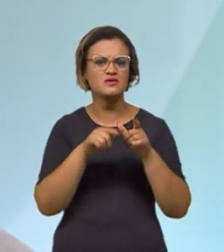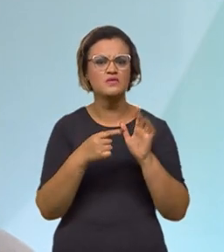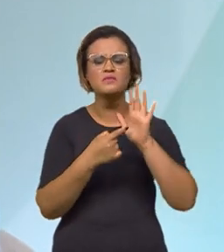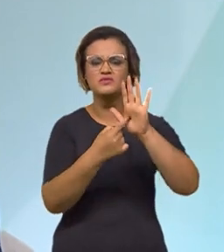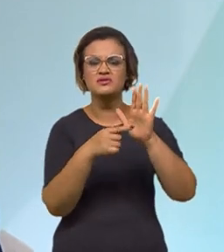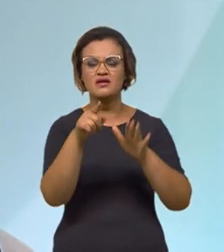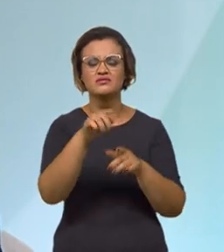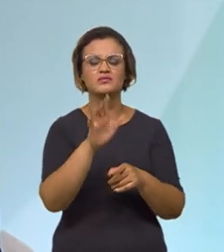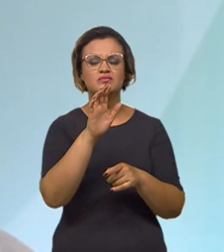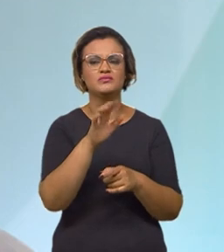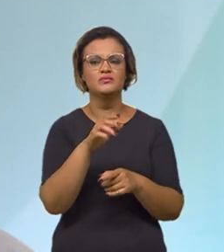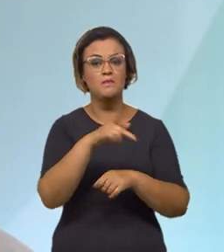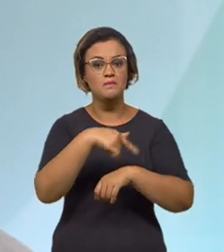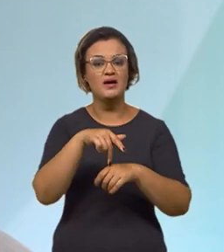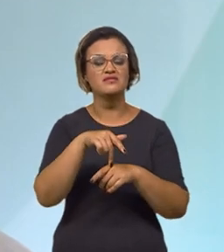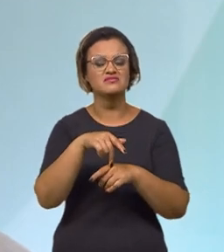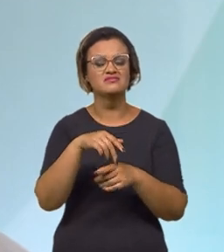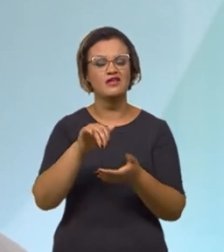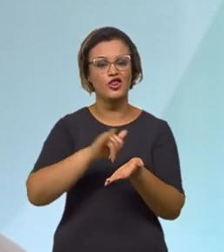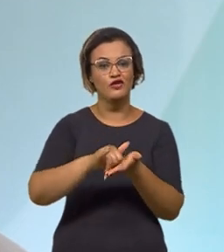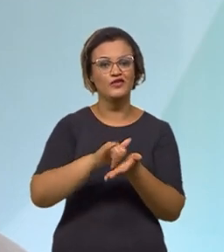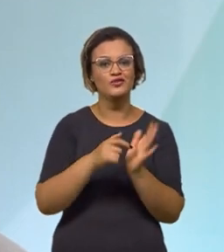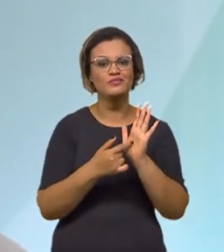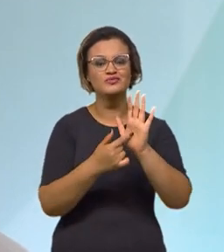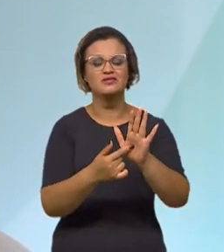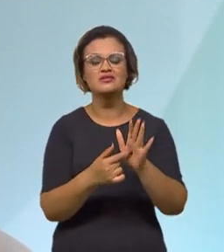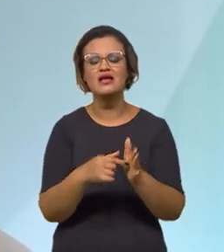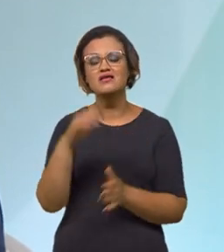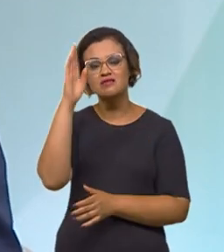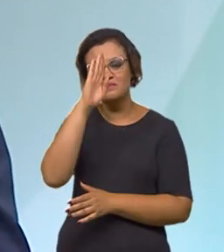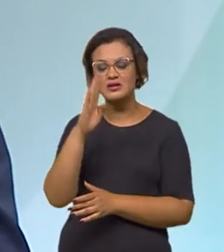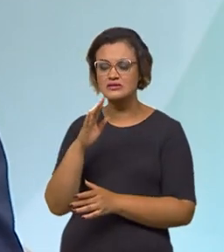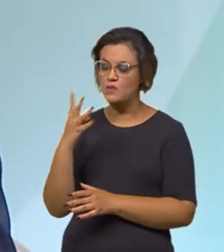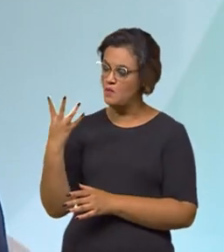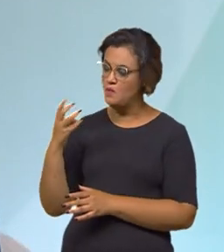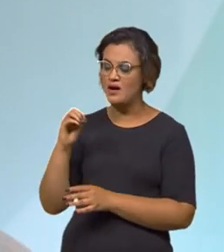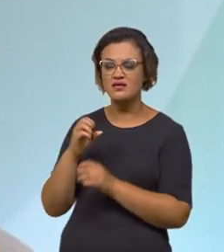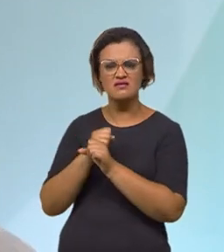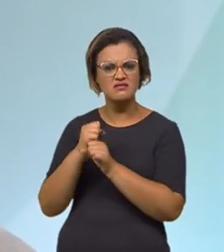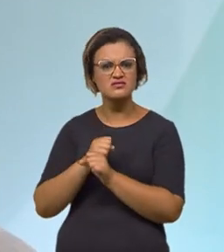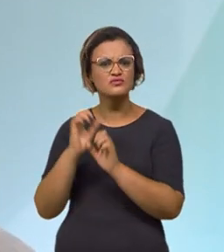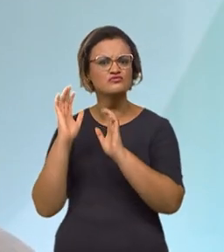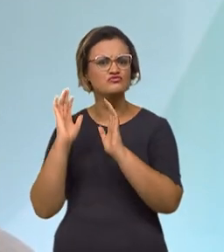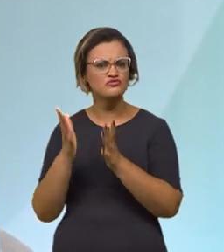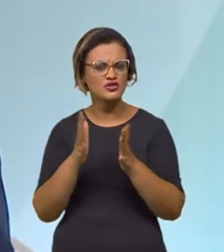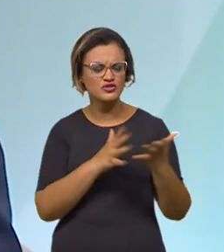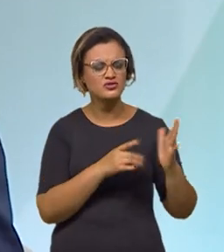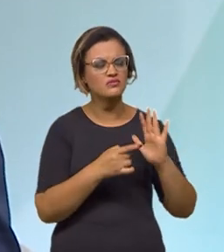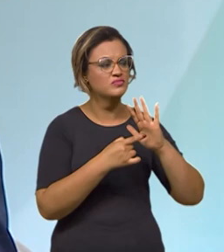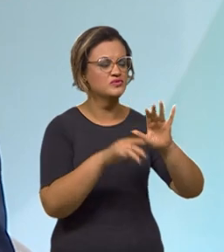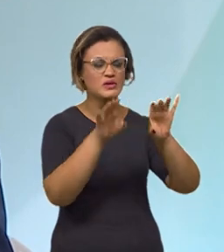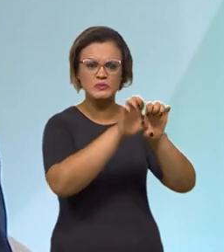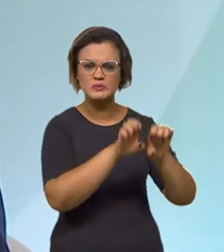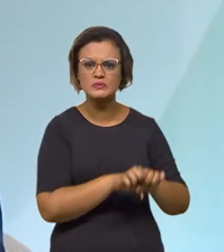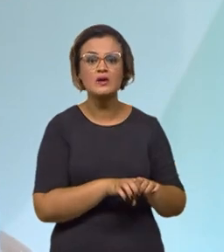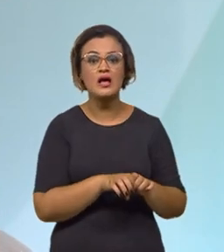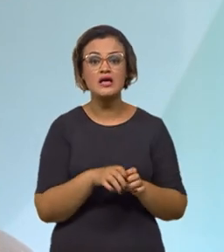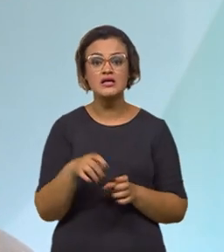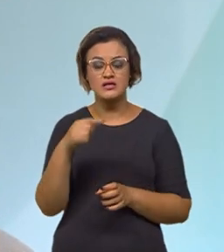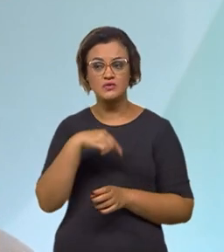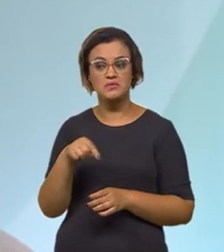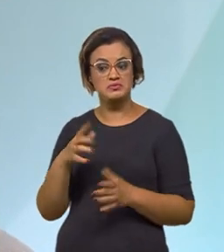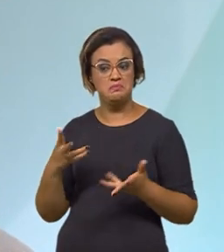foi elogiado a modelagem do Brasil. Então, o Brasil tem quatro décadas que já faz concessão de ativos de infraestrutura, e nós chegamos no nível de